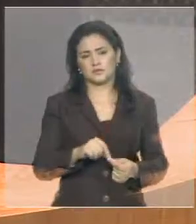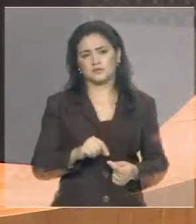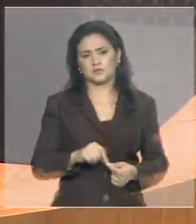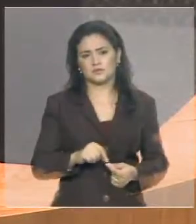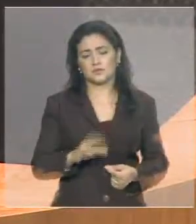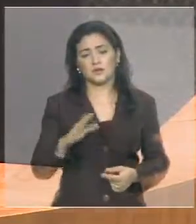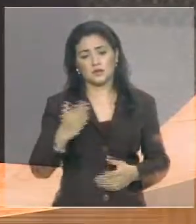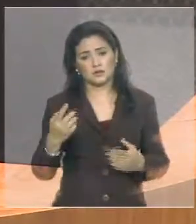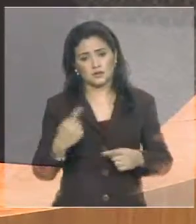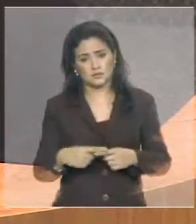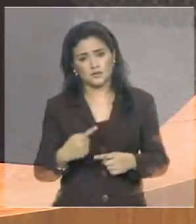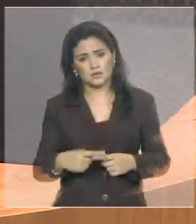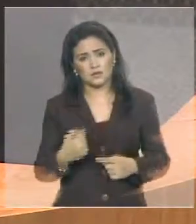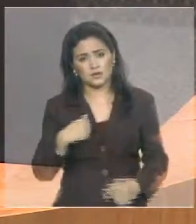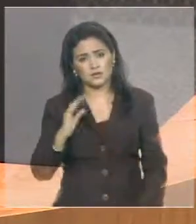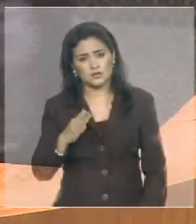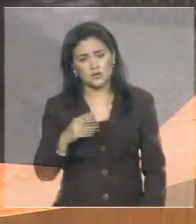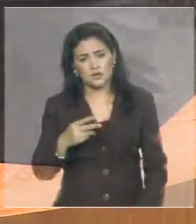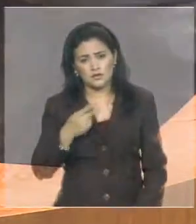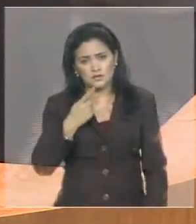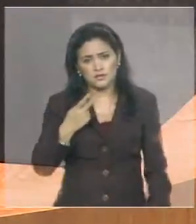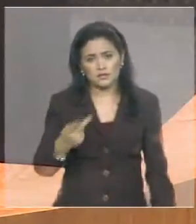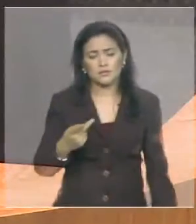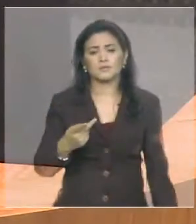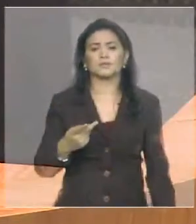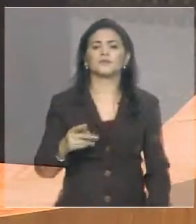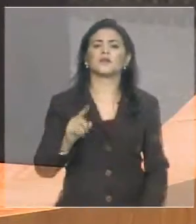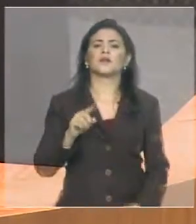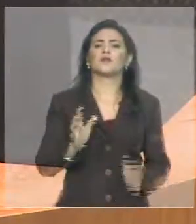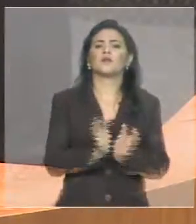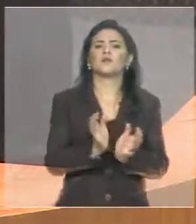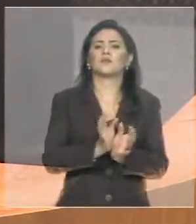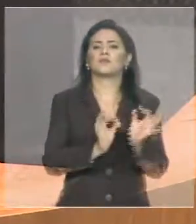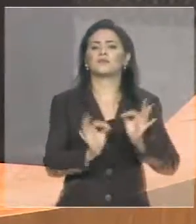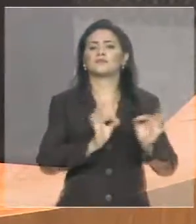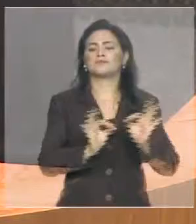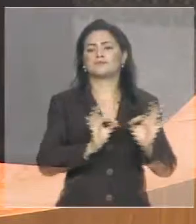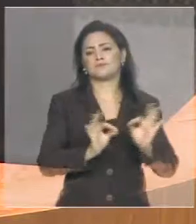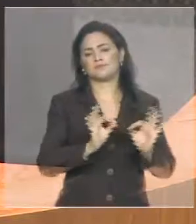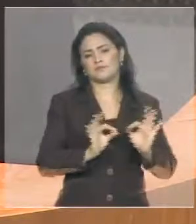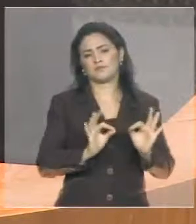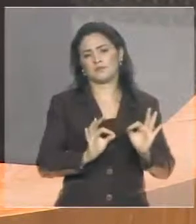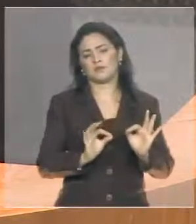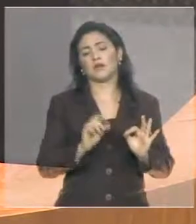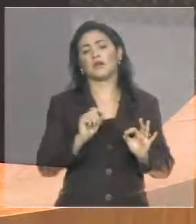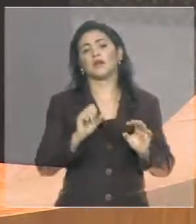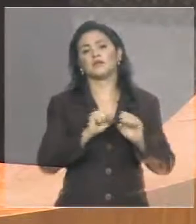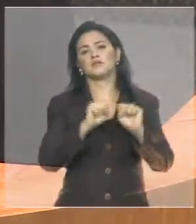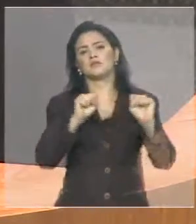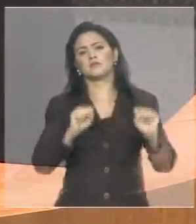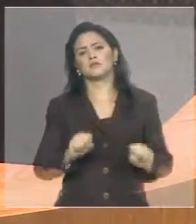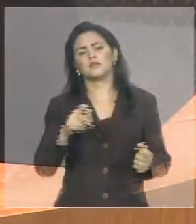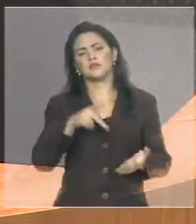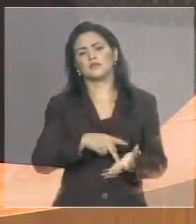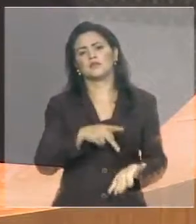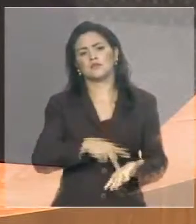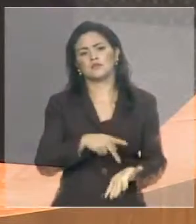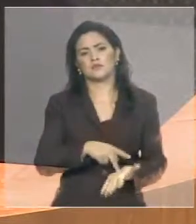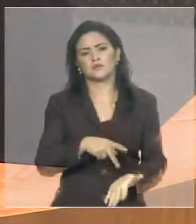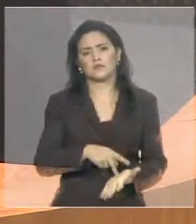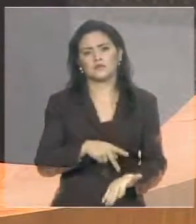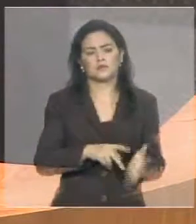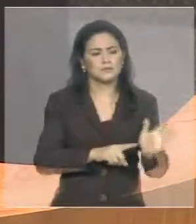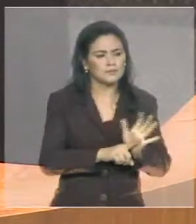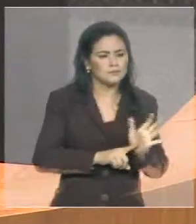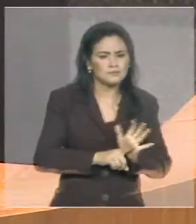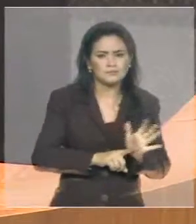no início, é uma quadrilha organizada, que sistematiza realmente, que pesquisa as